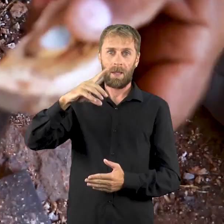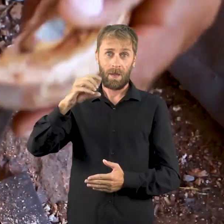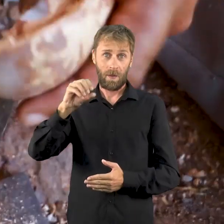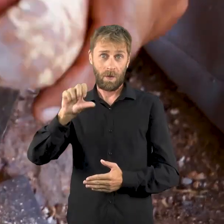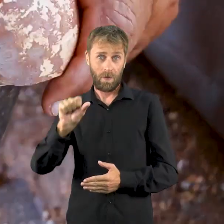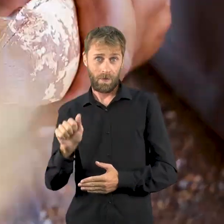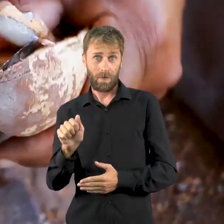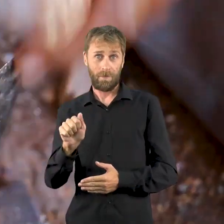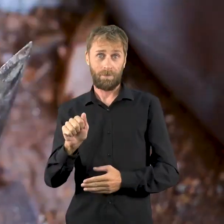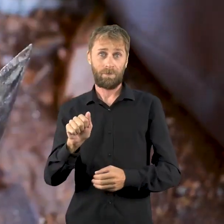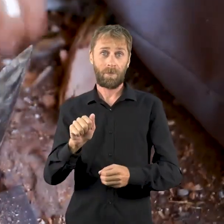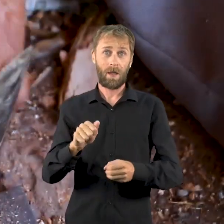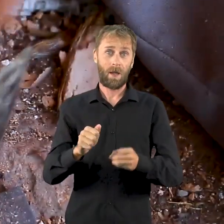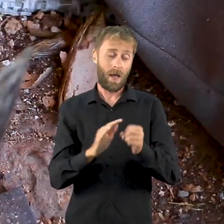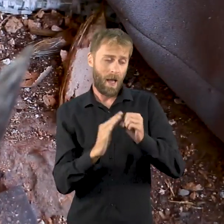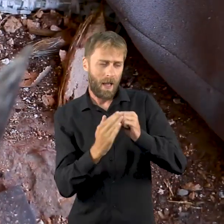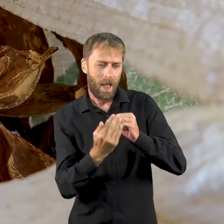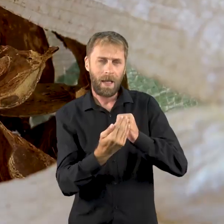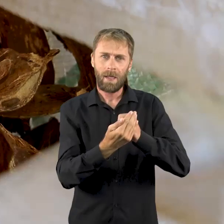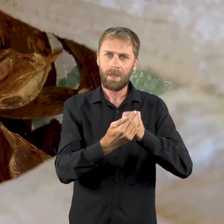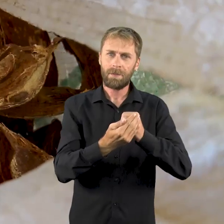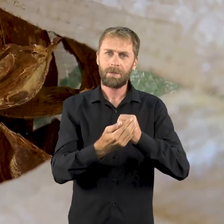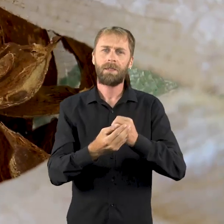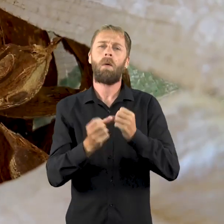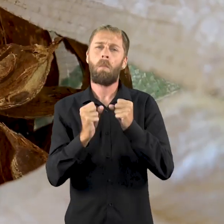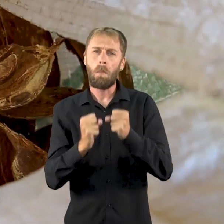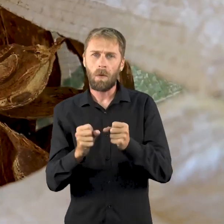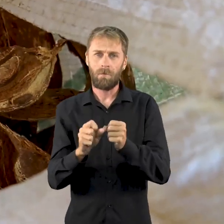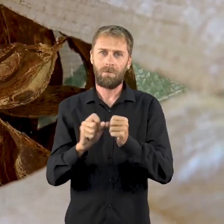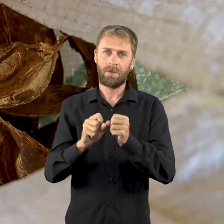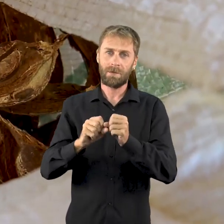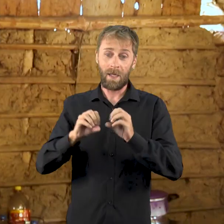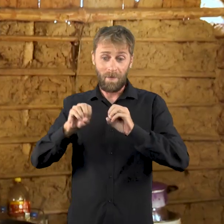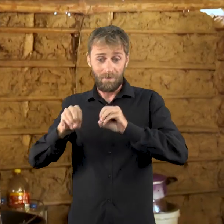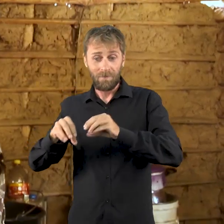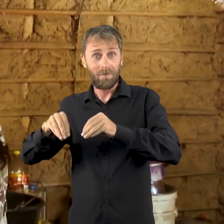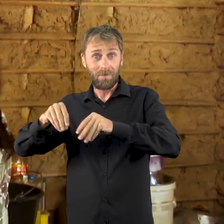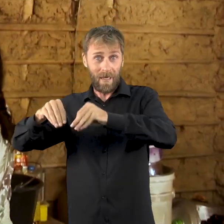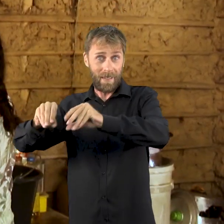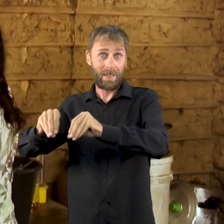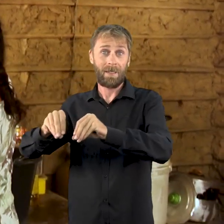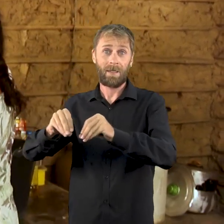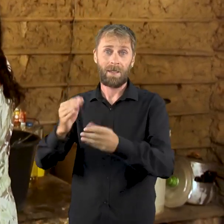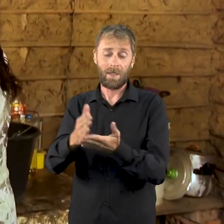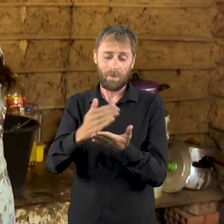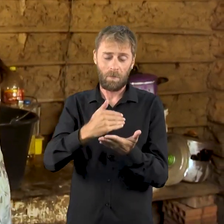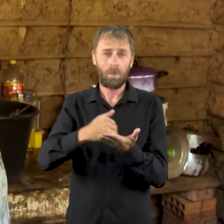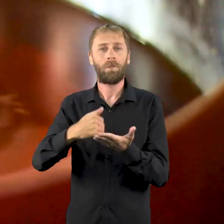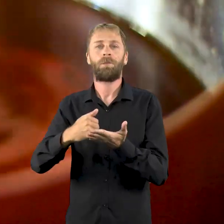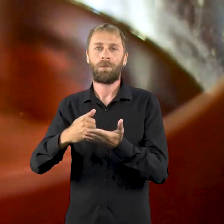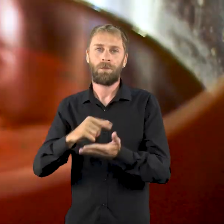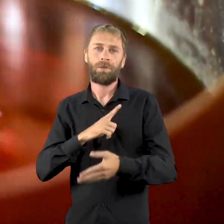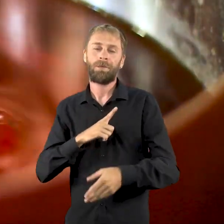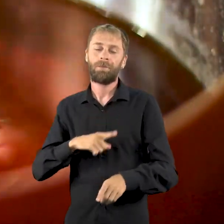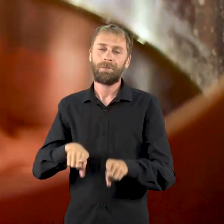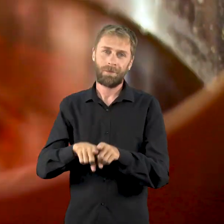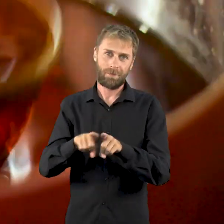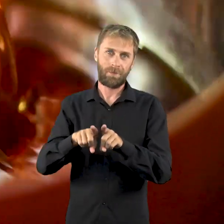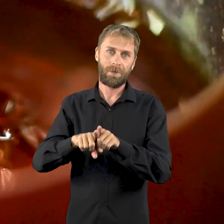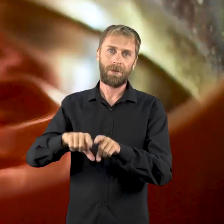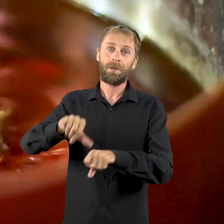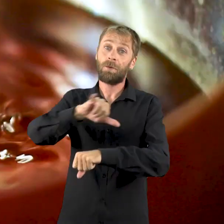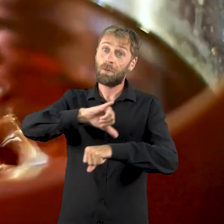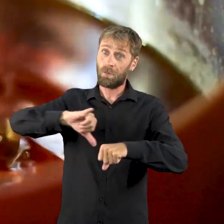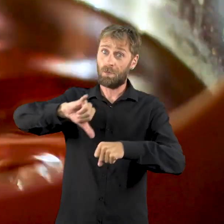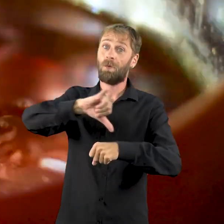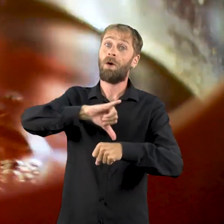o mesocarpo dele é utilizado como farinha para bolos. E a amêndoa está e o óleo do babassu, que é a riqueza da nossa